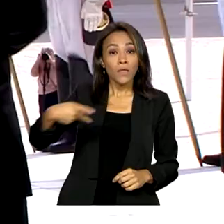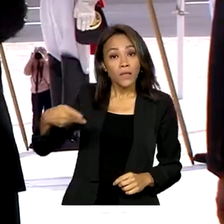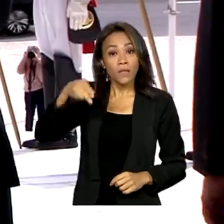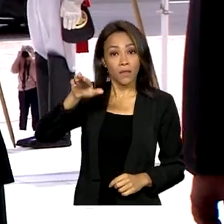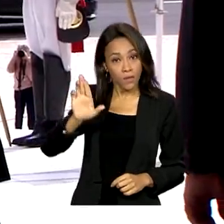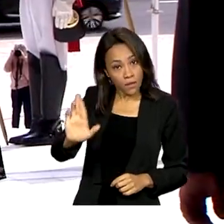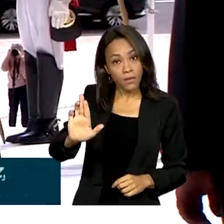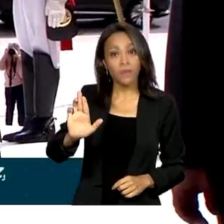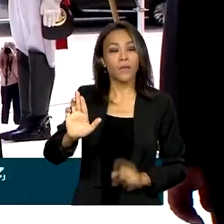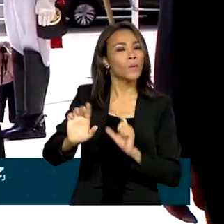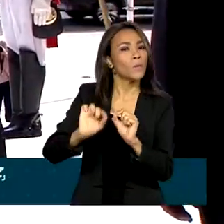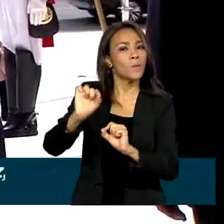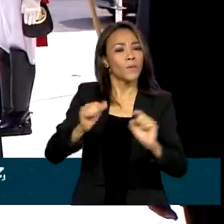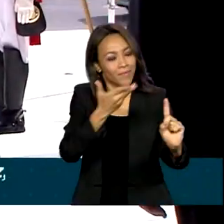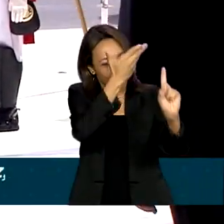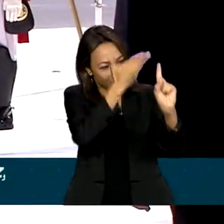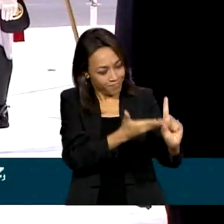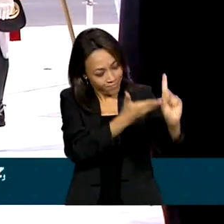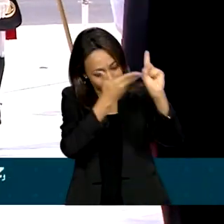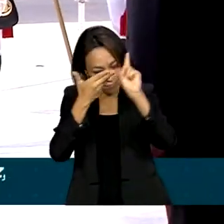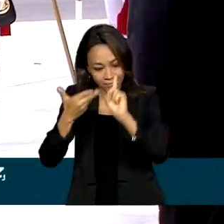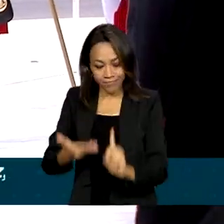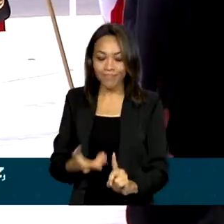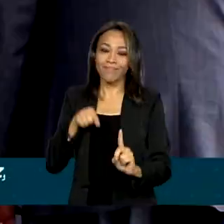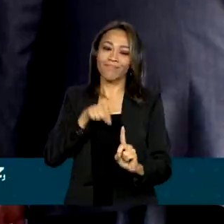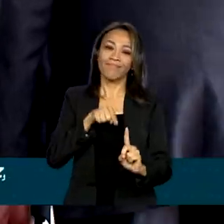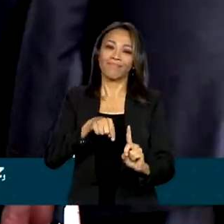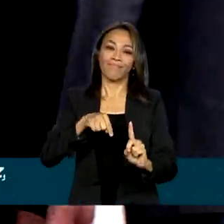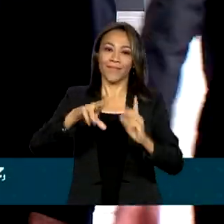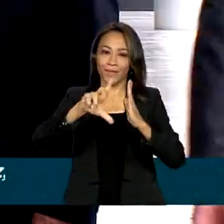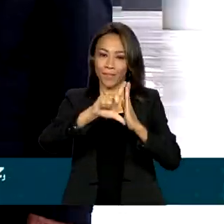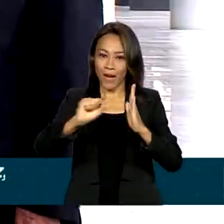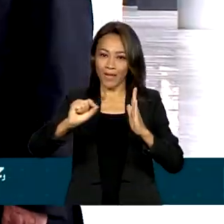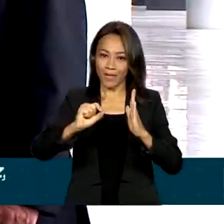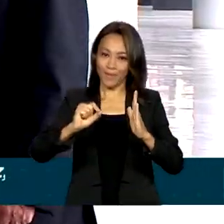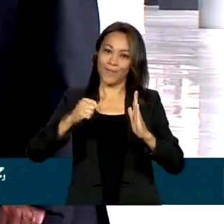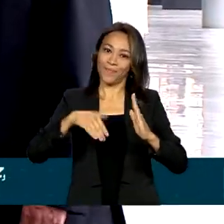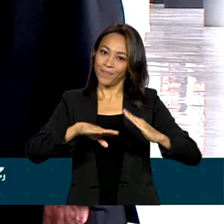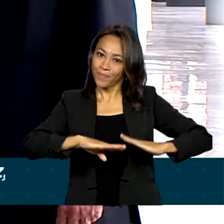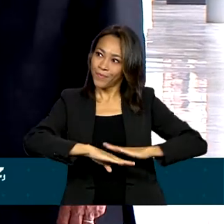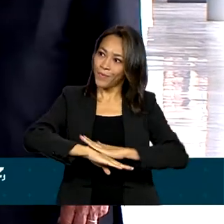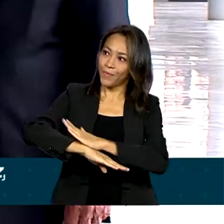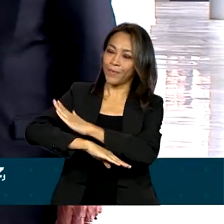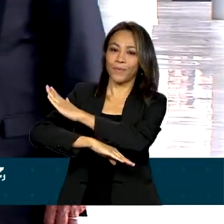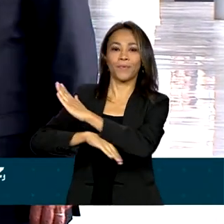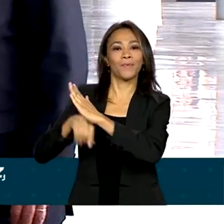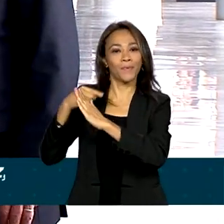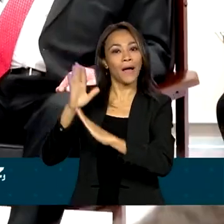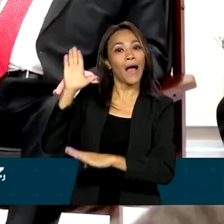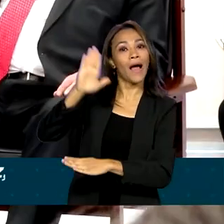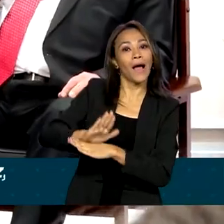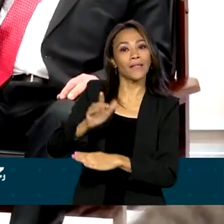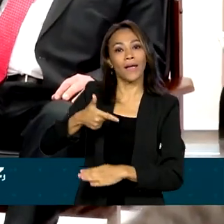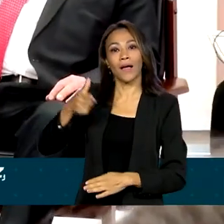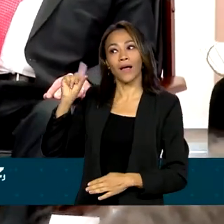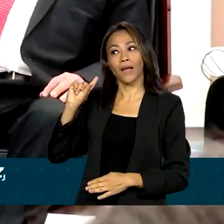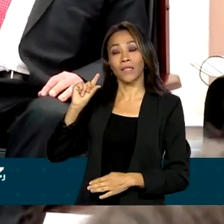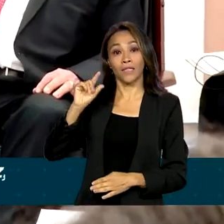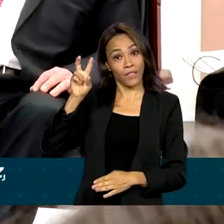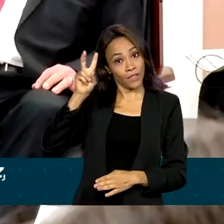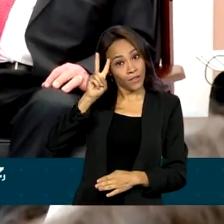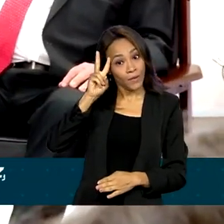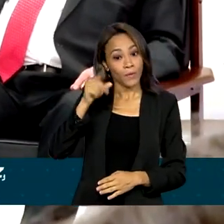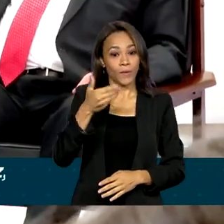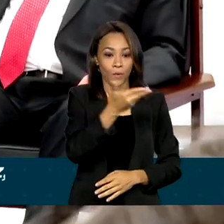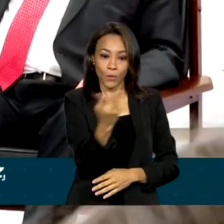Lula da Silva recebeu o chanceler alemão na rampa do Palácio do Planalto na tarde de segunda-feira. Em seguida, os dois